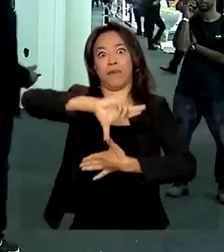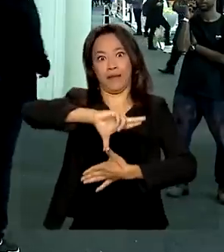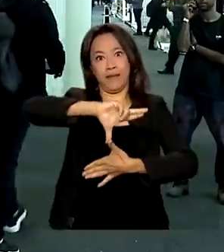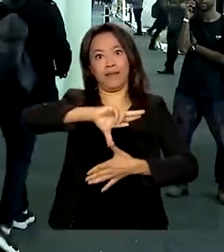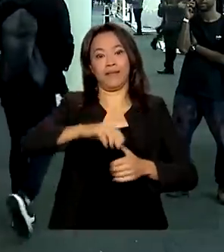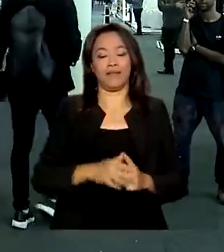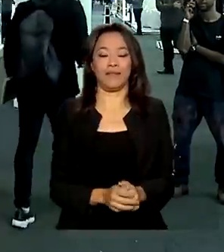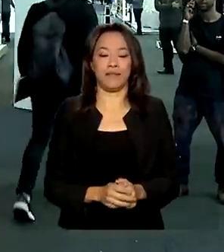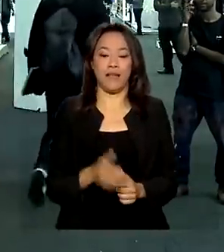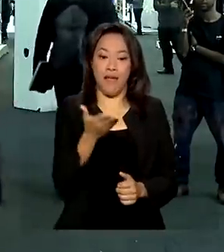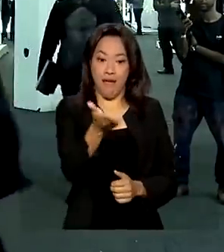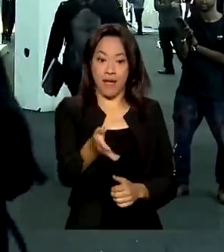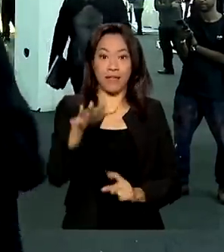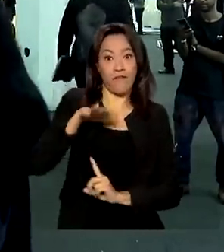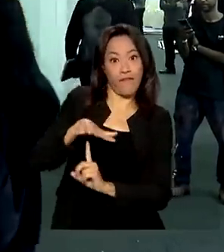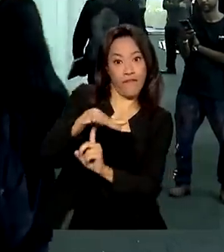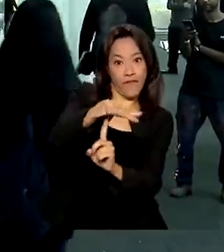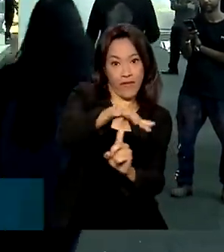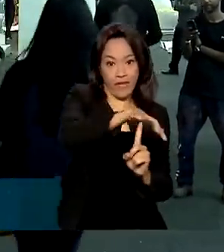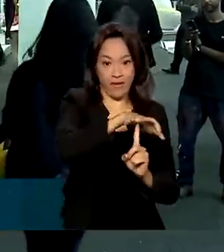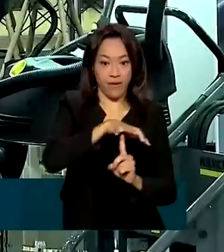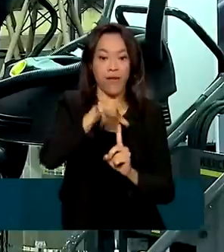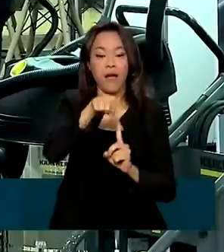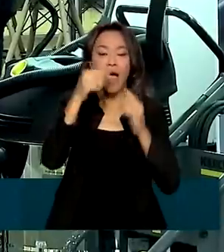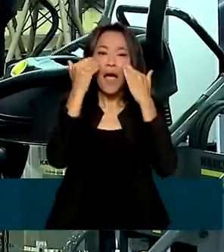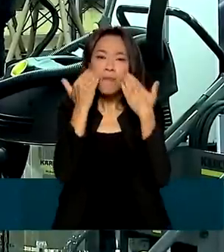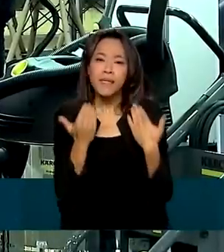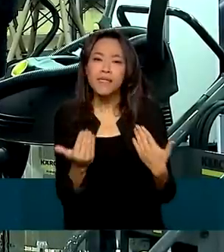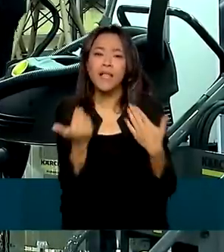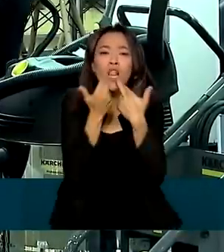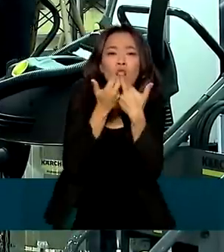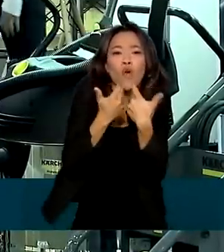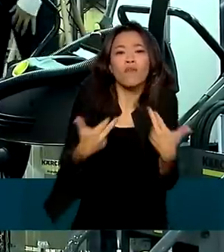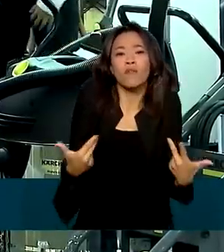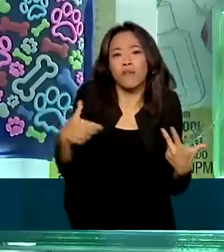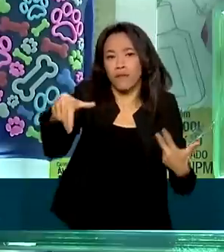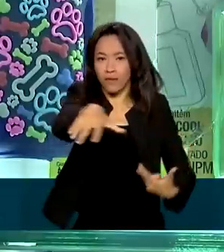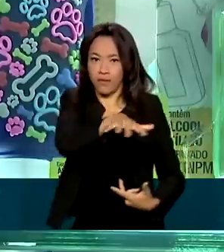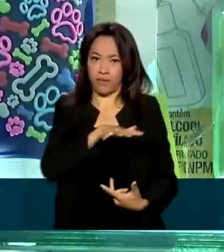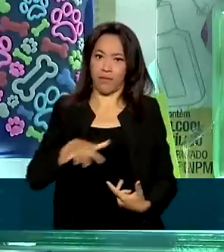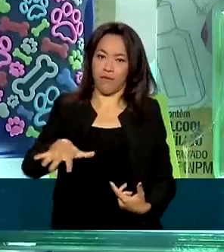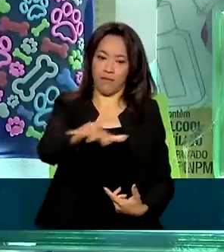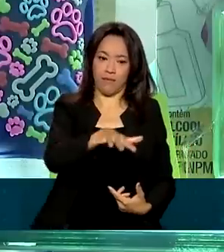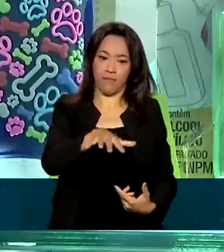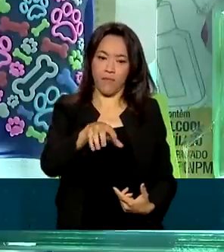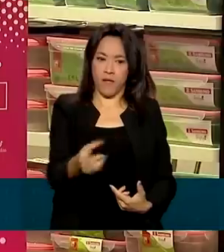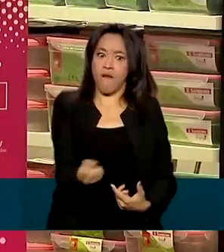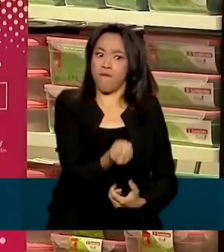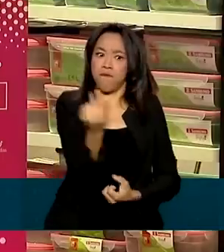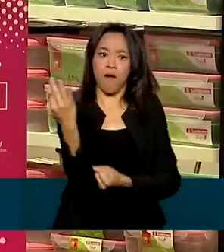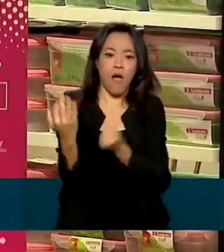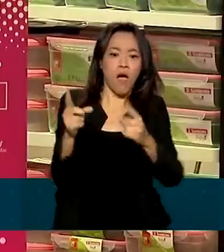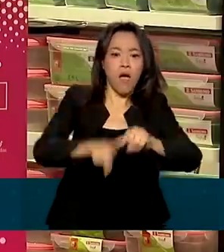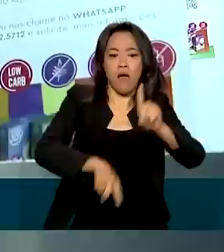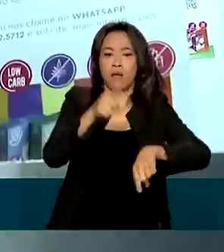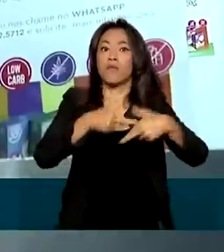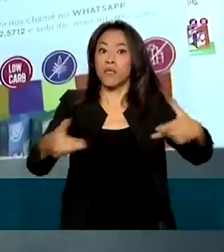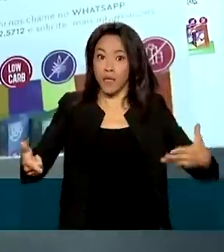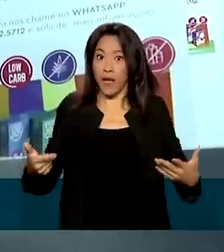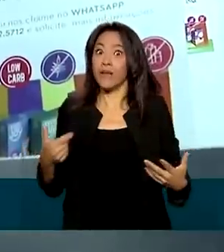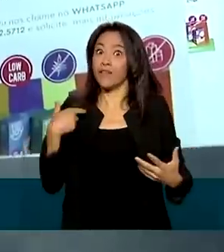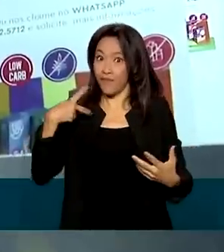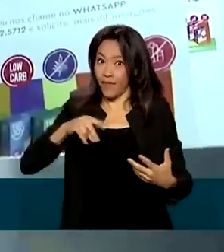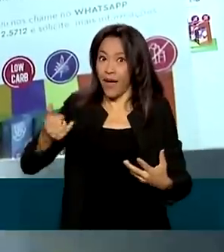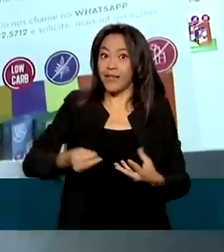A feira é uma oportunidade para apresentar as novidades do setor. Muitos dos produtos vão estar em breve nas